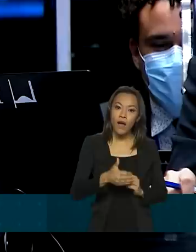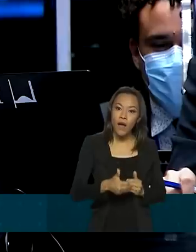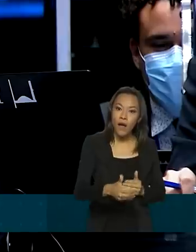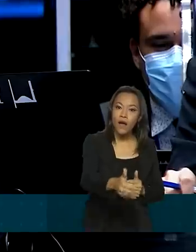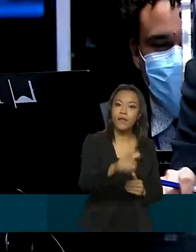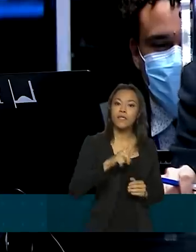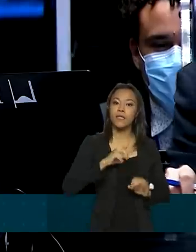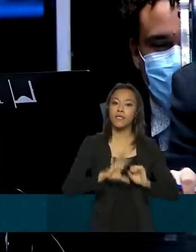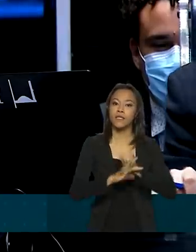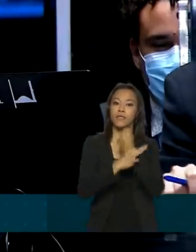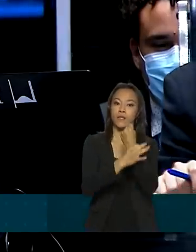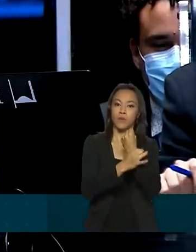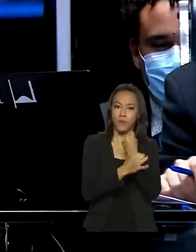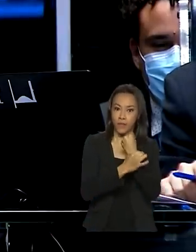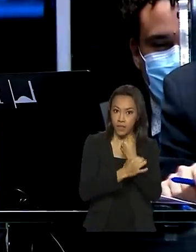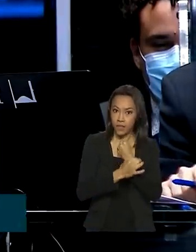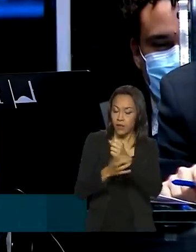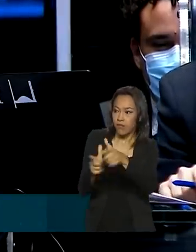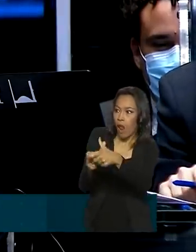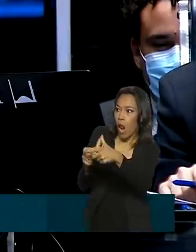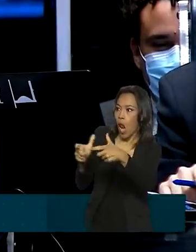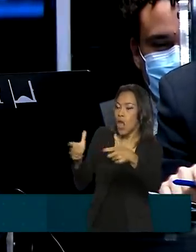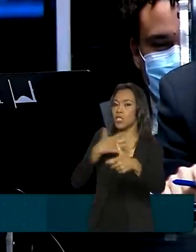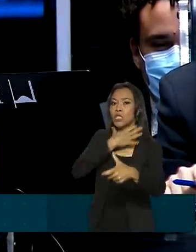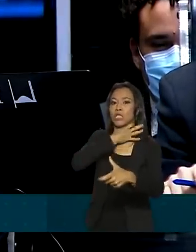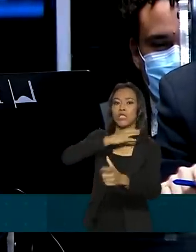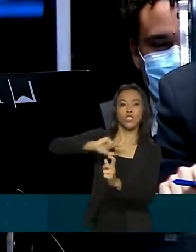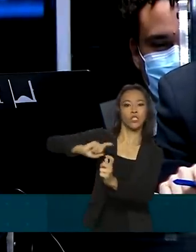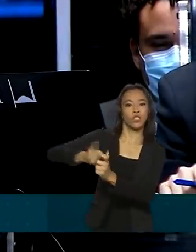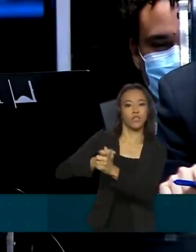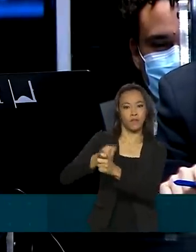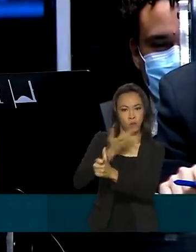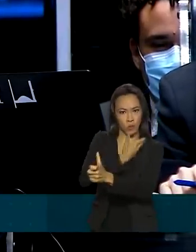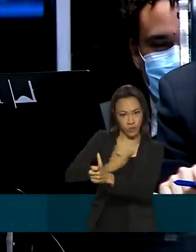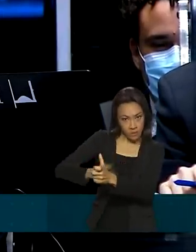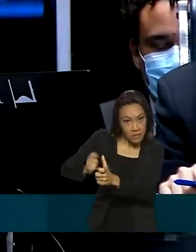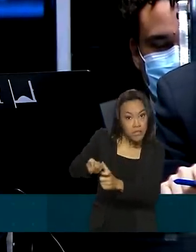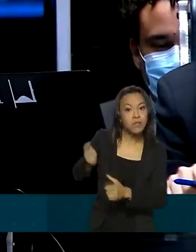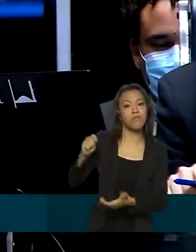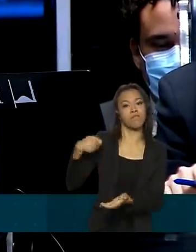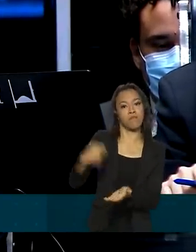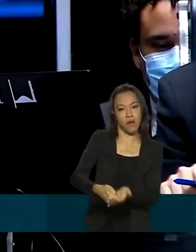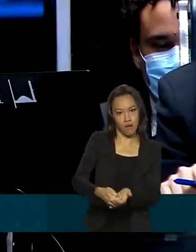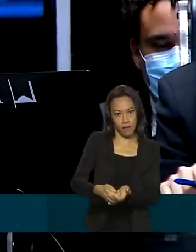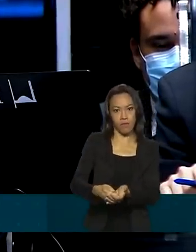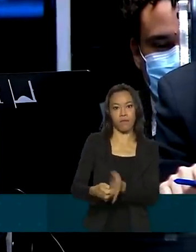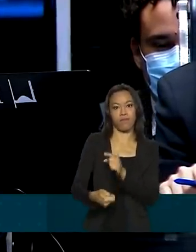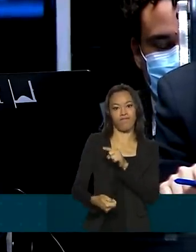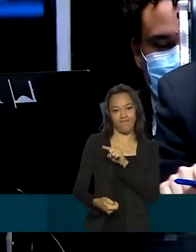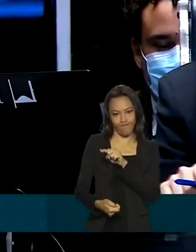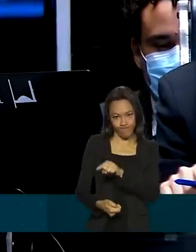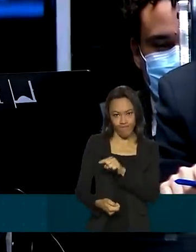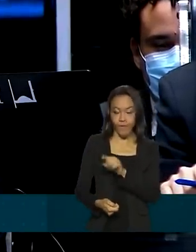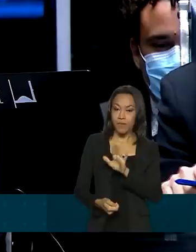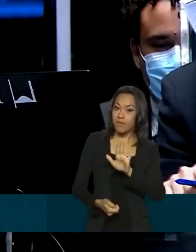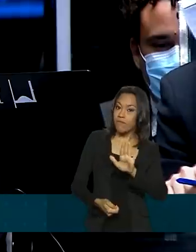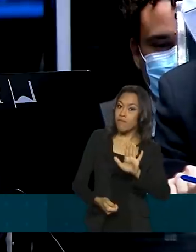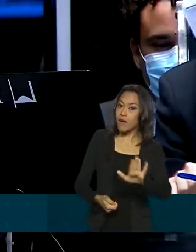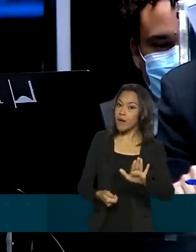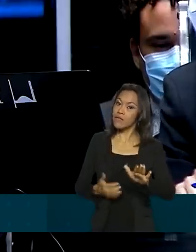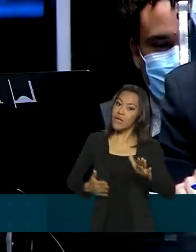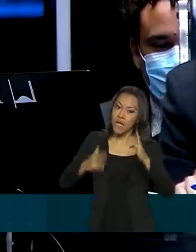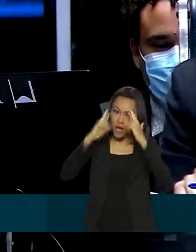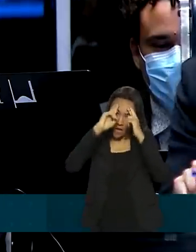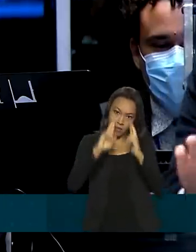precatórios que existem no Brasil. Toda dívida tem que ser paga e reconhecida, mas absolutamente dentro de um